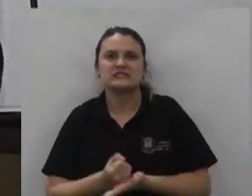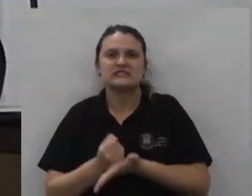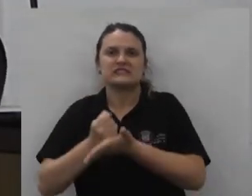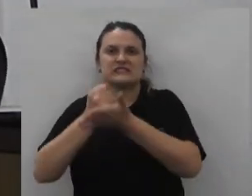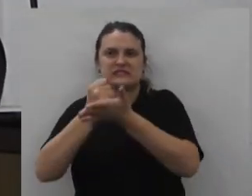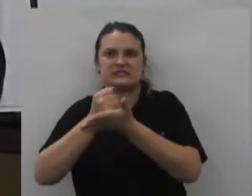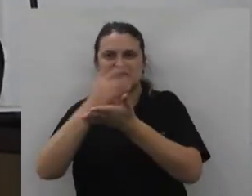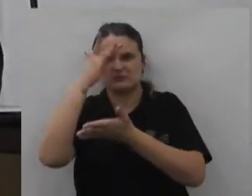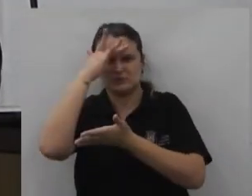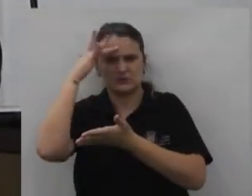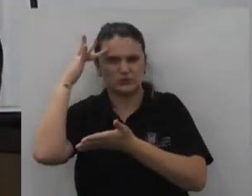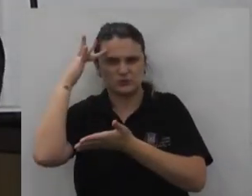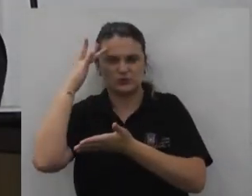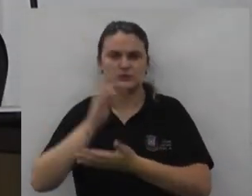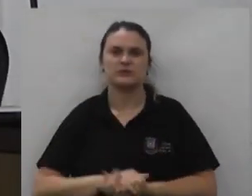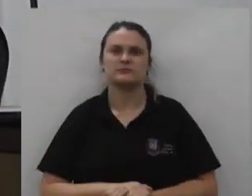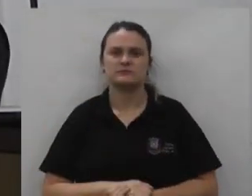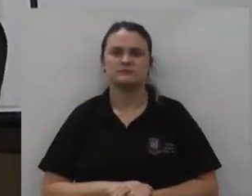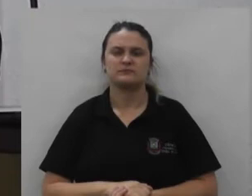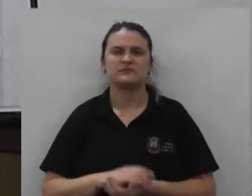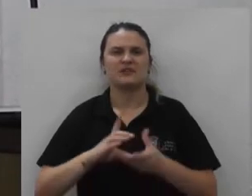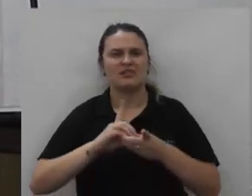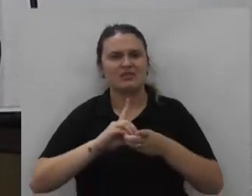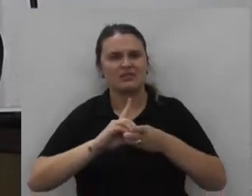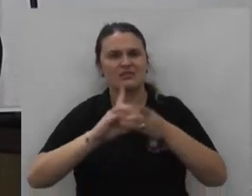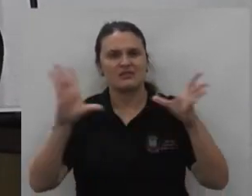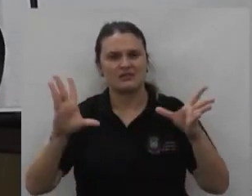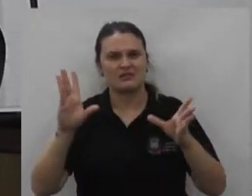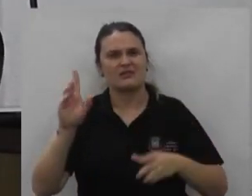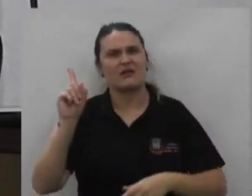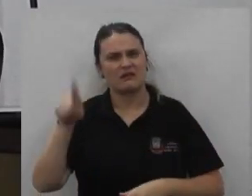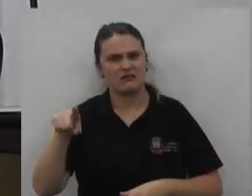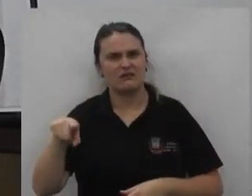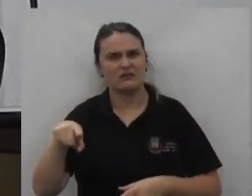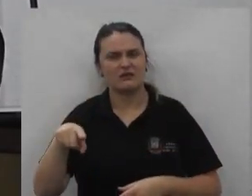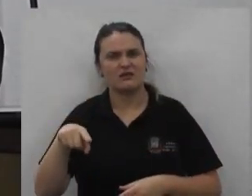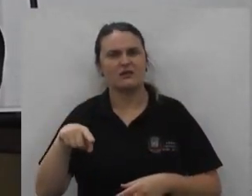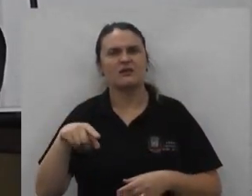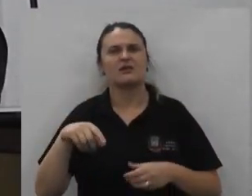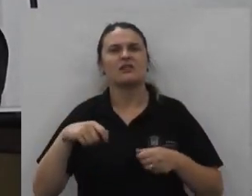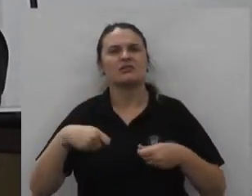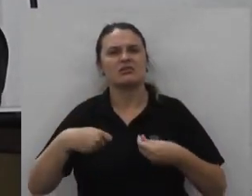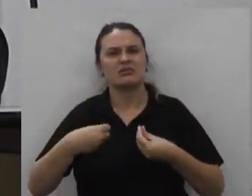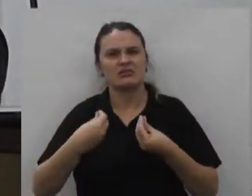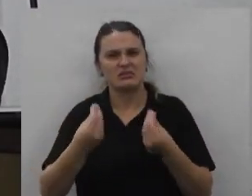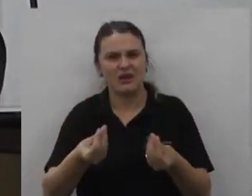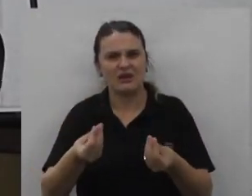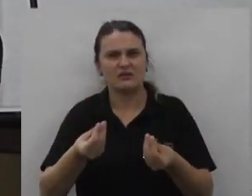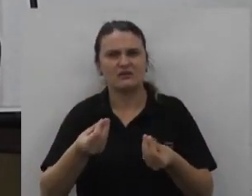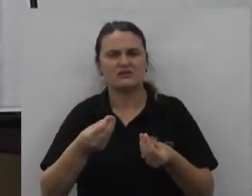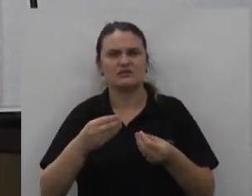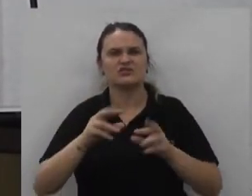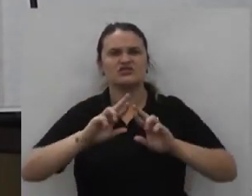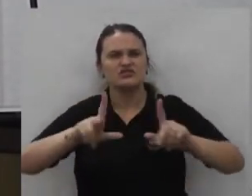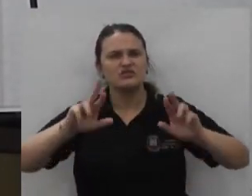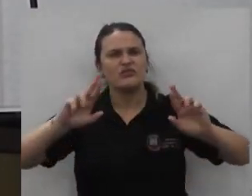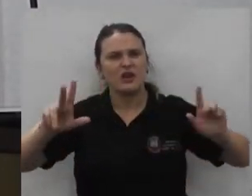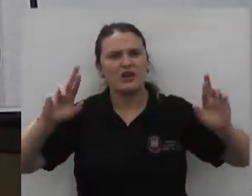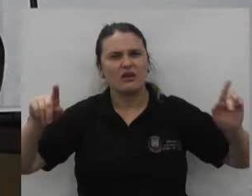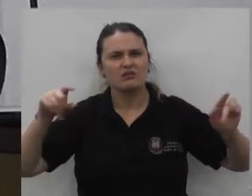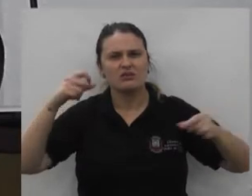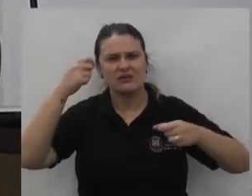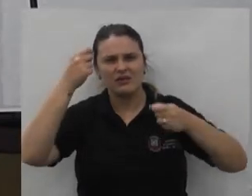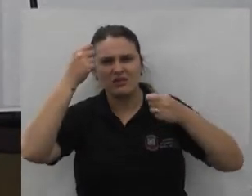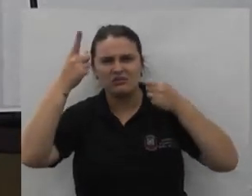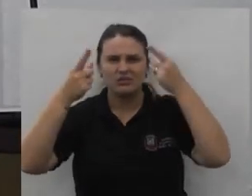a todos por essa versão democracia é permitir você divergir